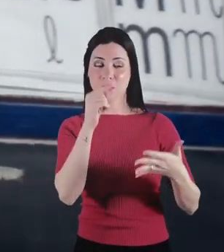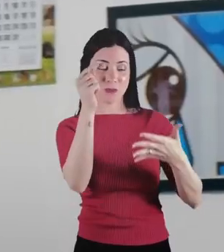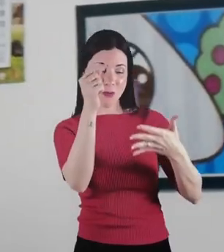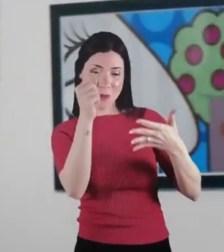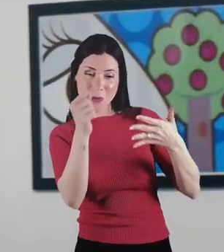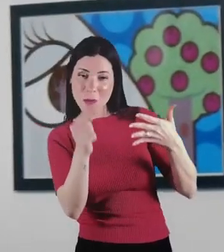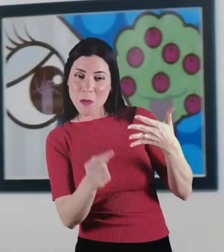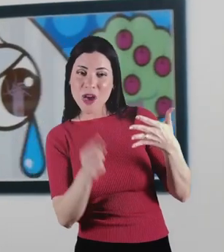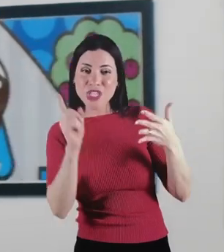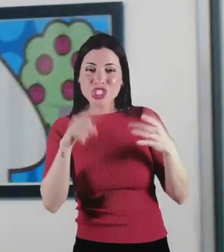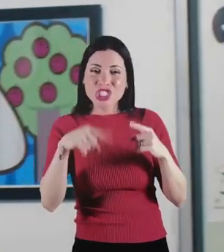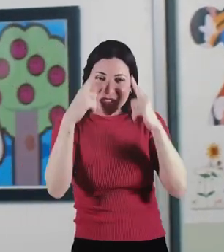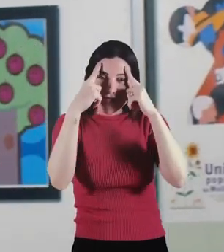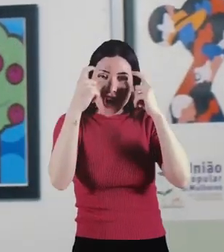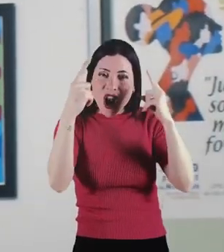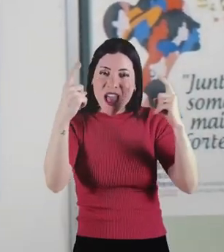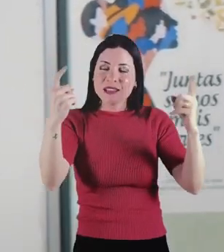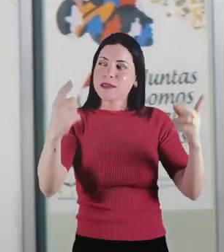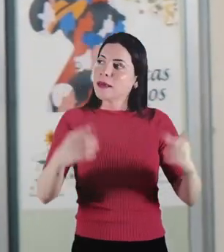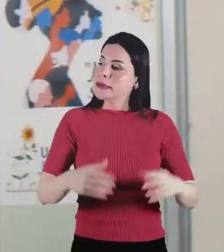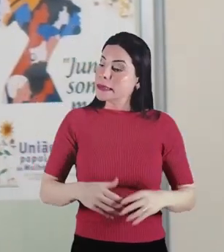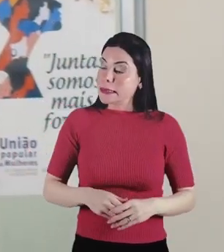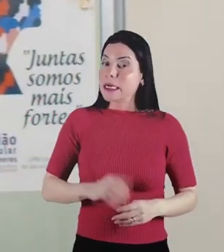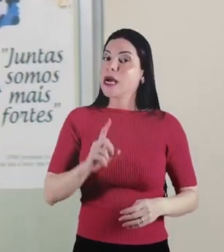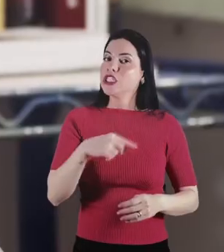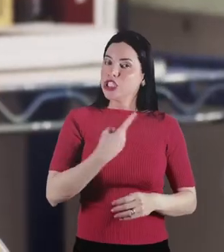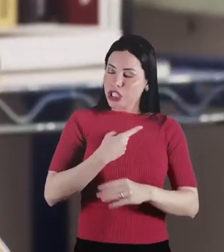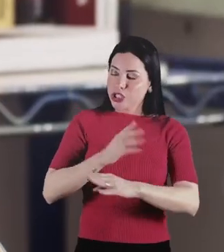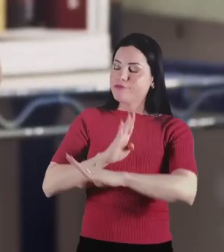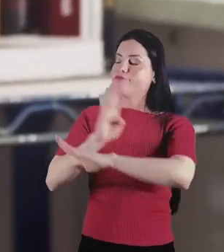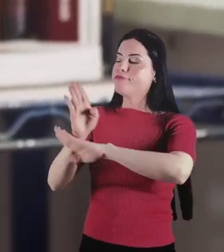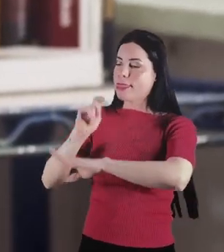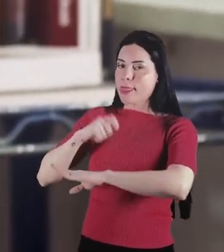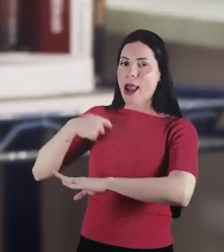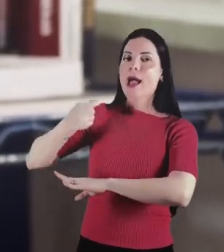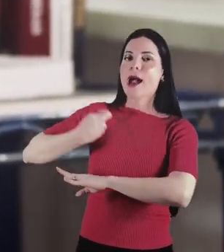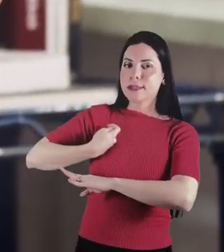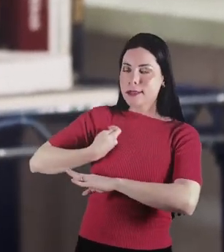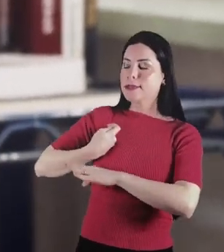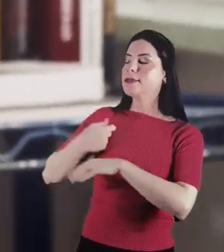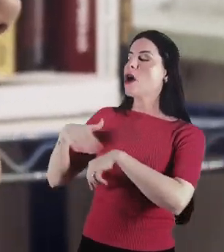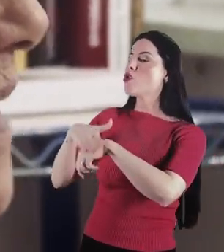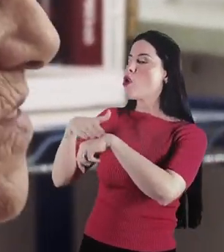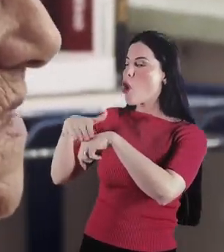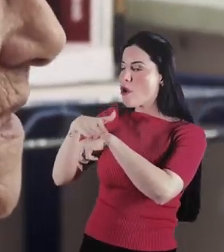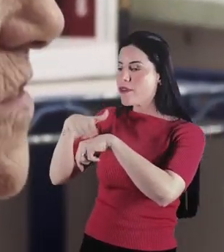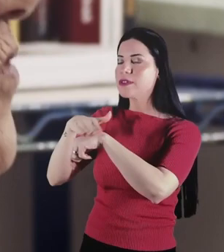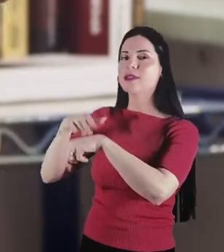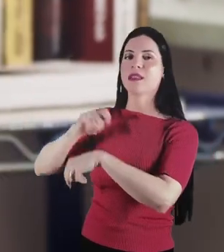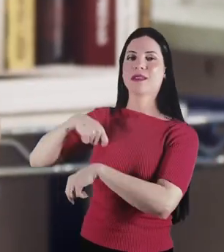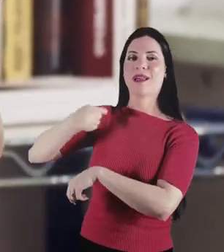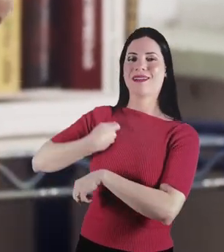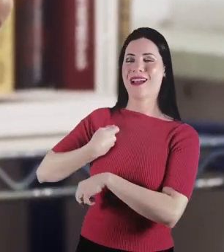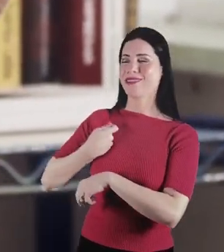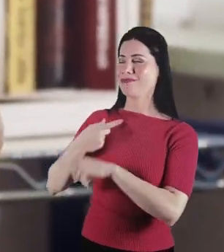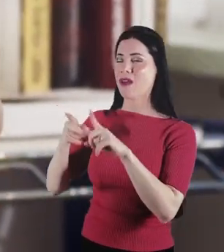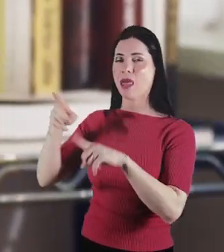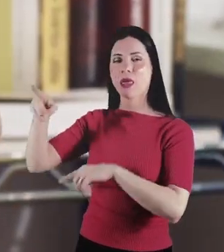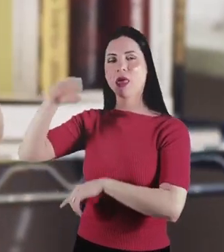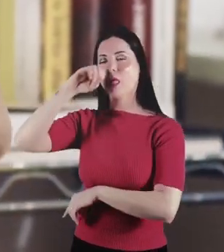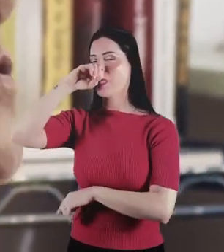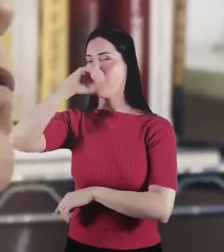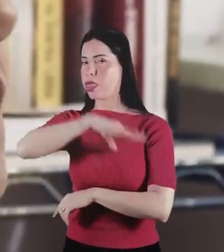E nas questões, por exemplo, da violência, nós passamos a ir nas delegazias e falar com os